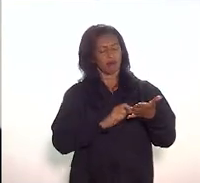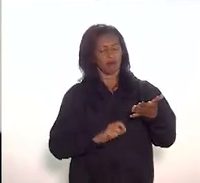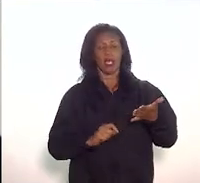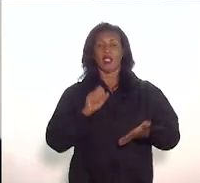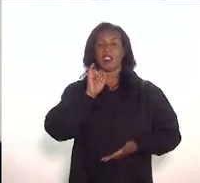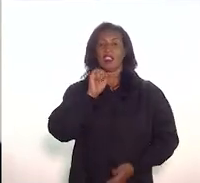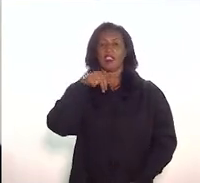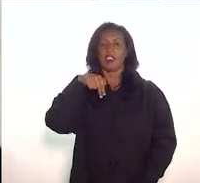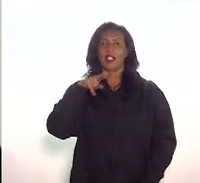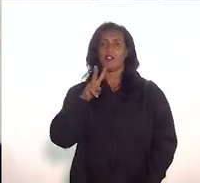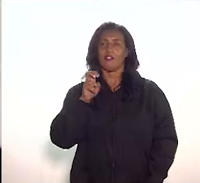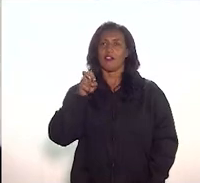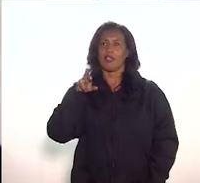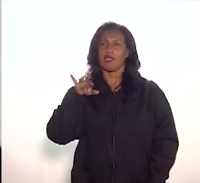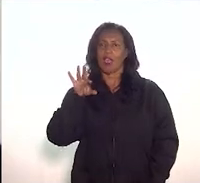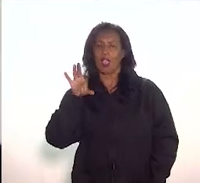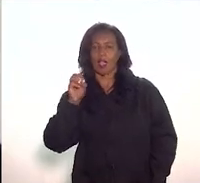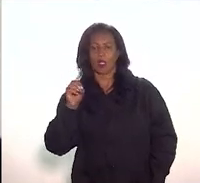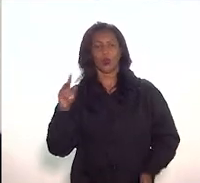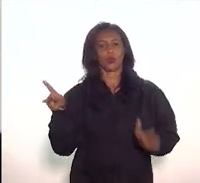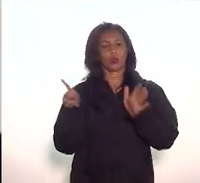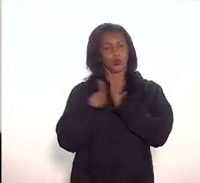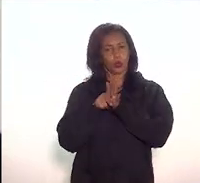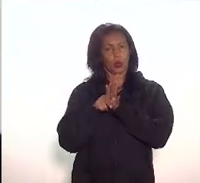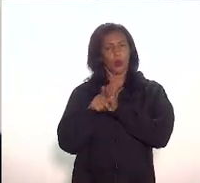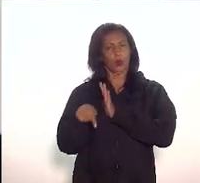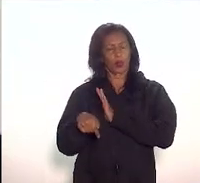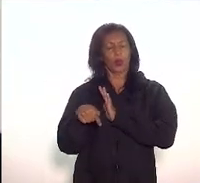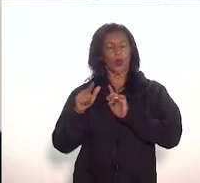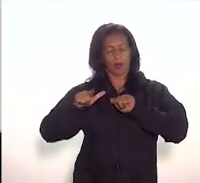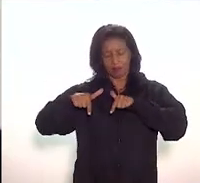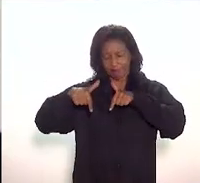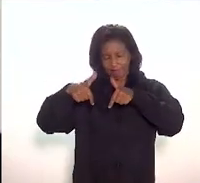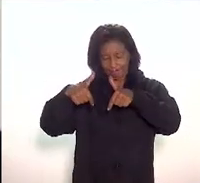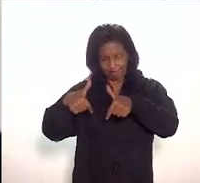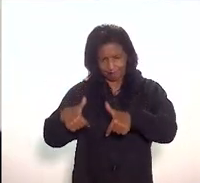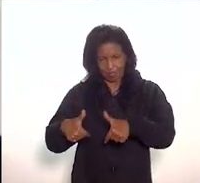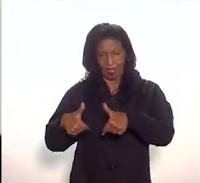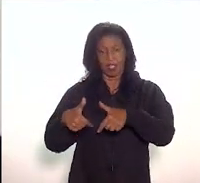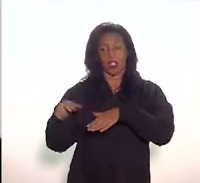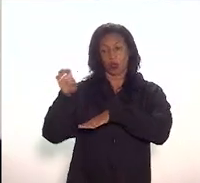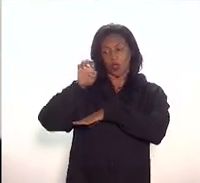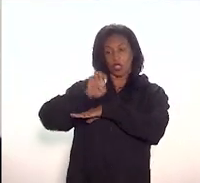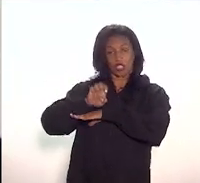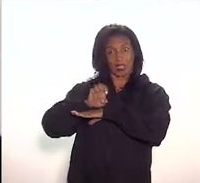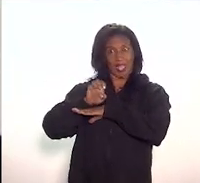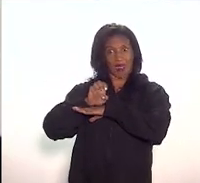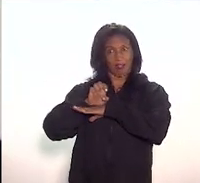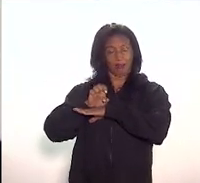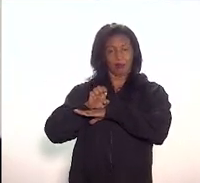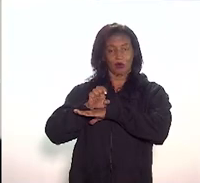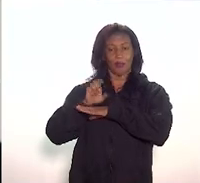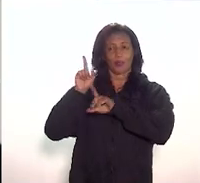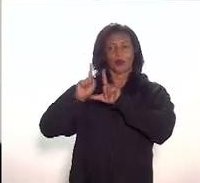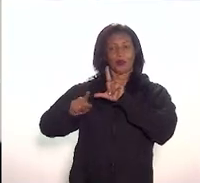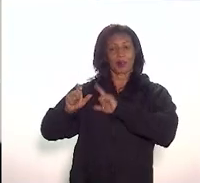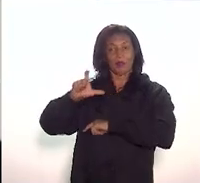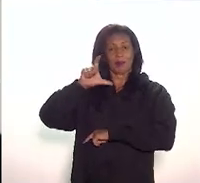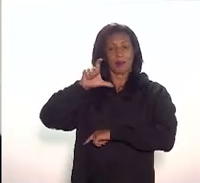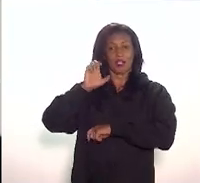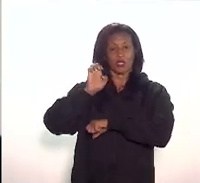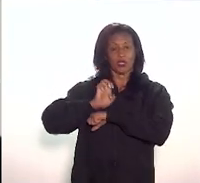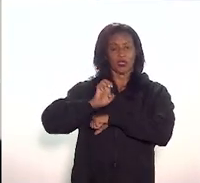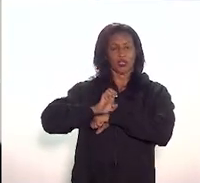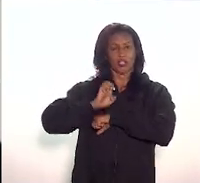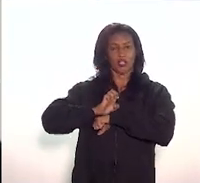dizer, a sociedade se viu um pouco pegando as ações que o Estado deveria, o Estado com letra maiúscula, no caso, a esfera municipal, fazer